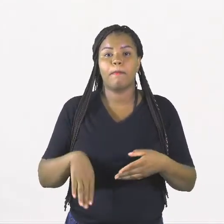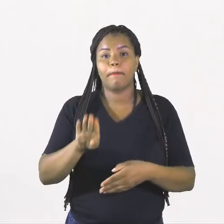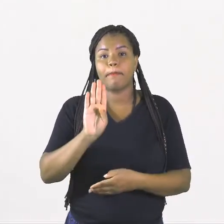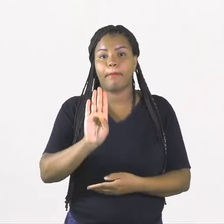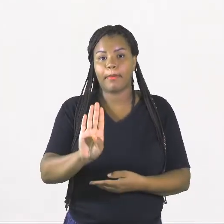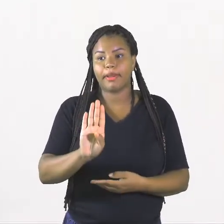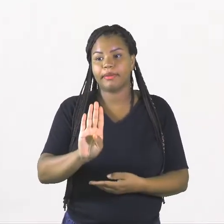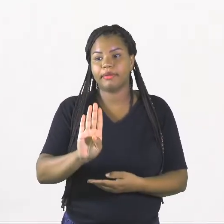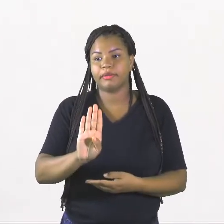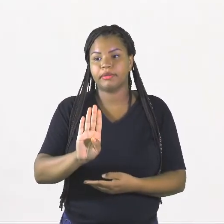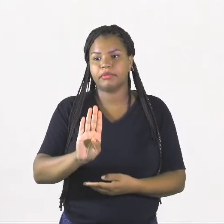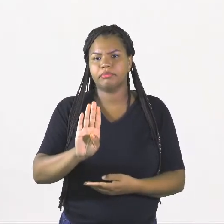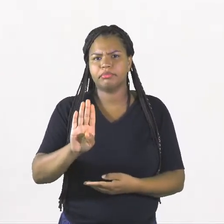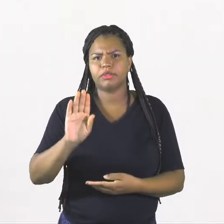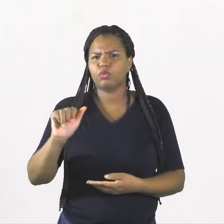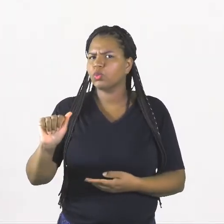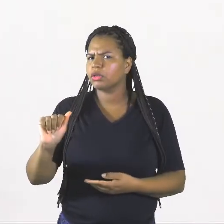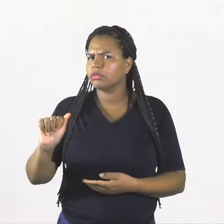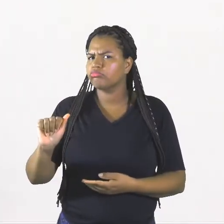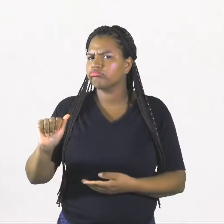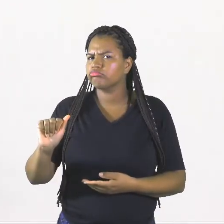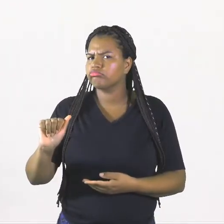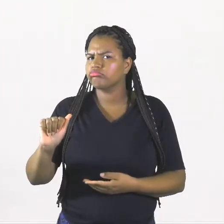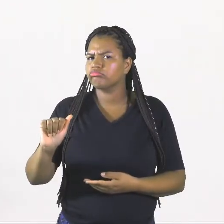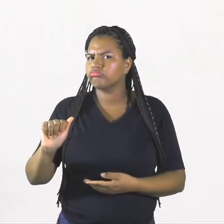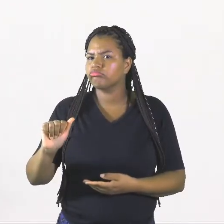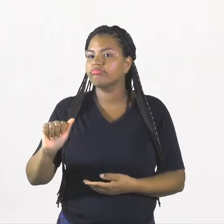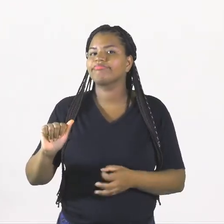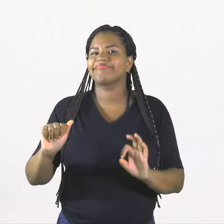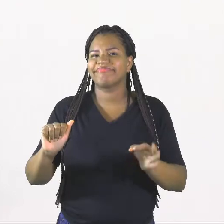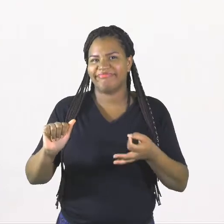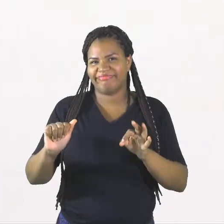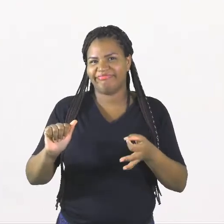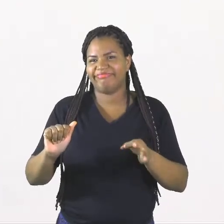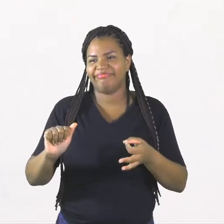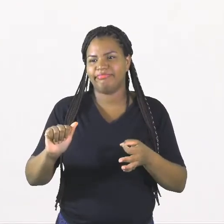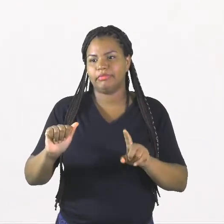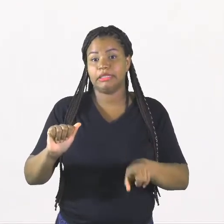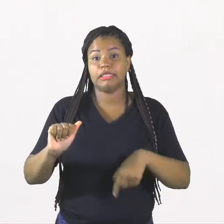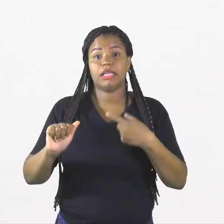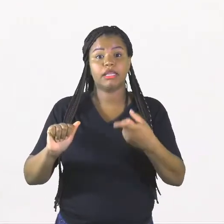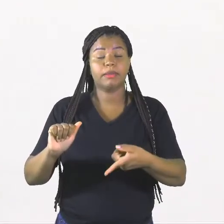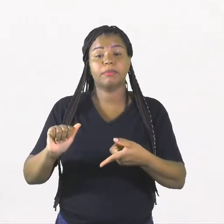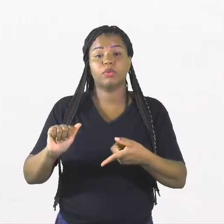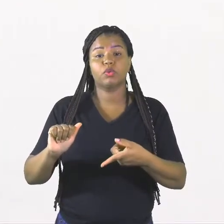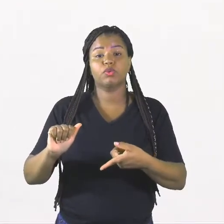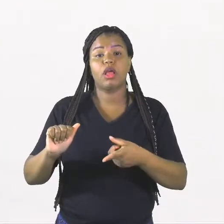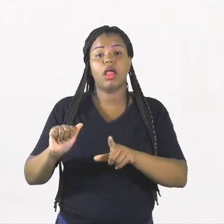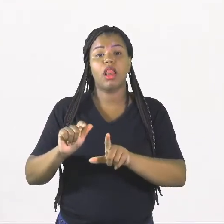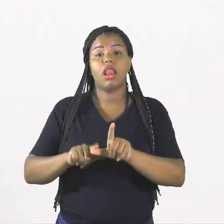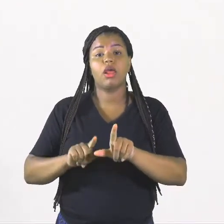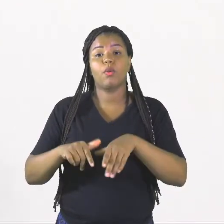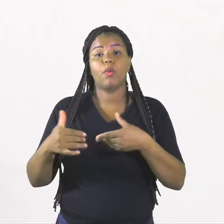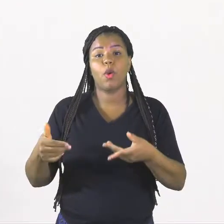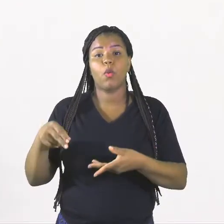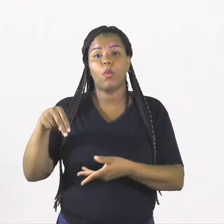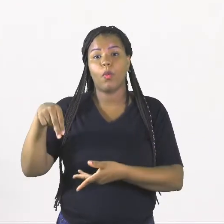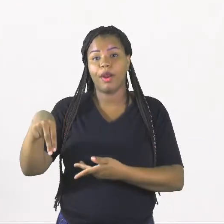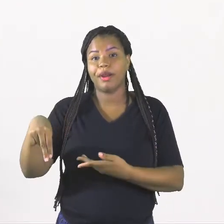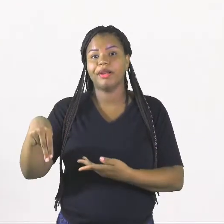Mas é o B com A? É. E depois dele? Tem que letra? O N.